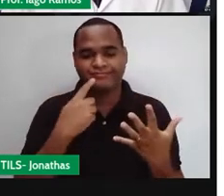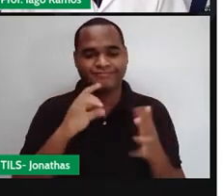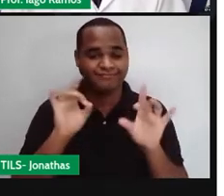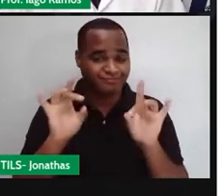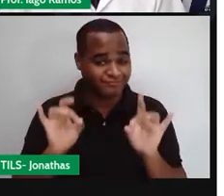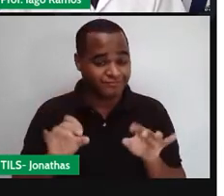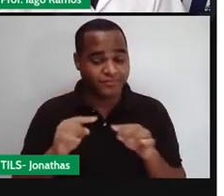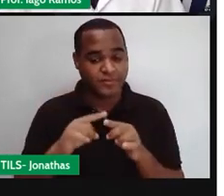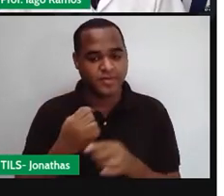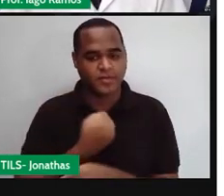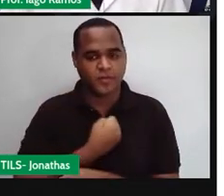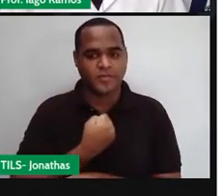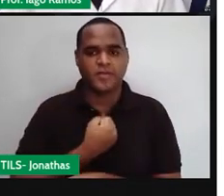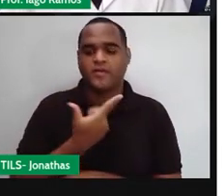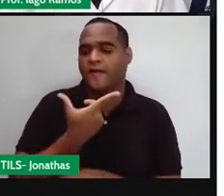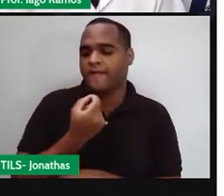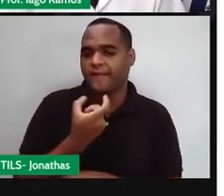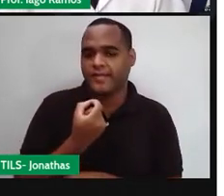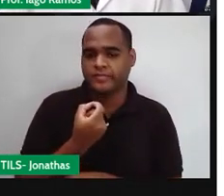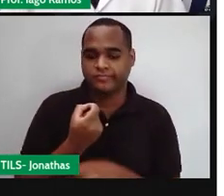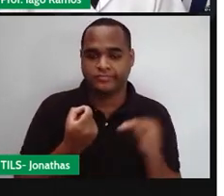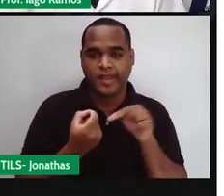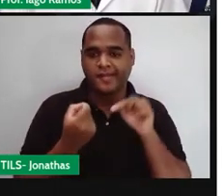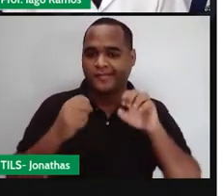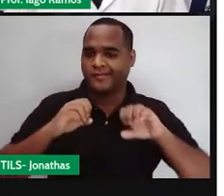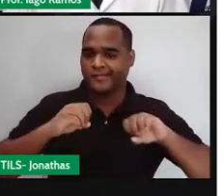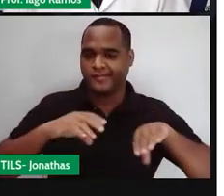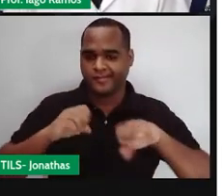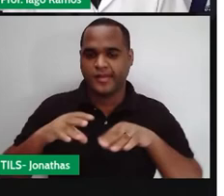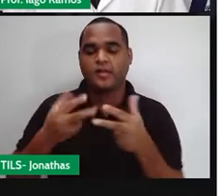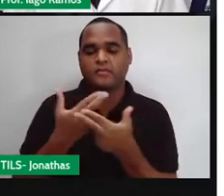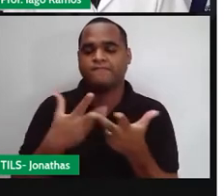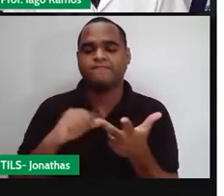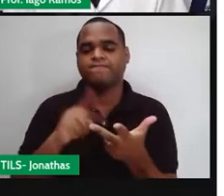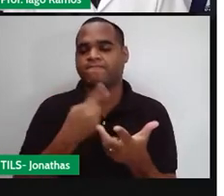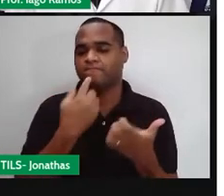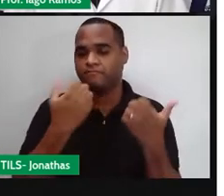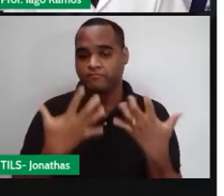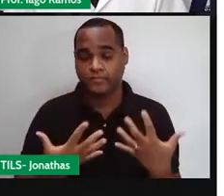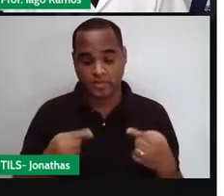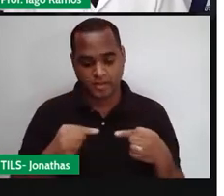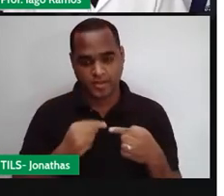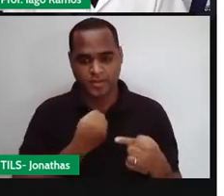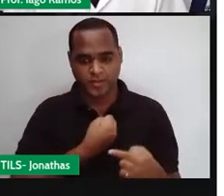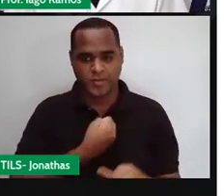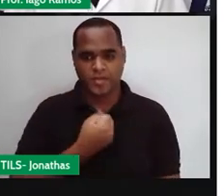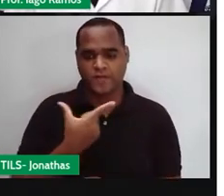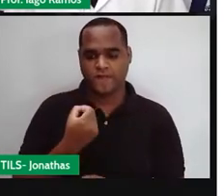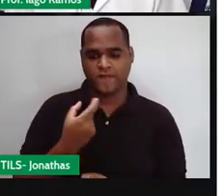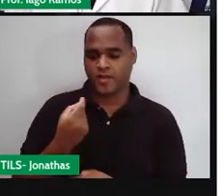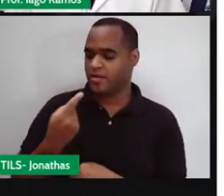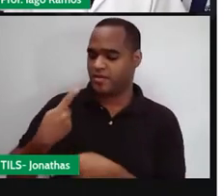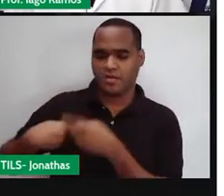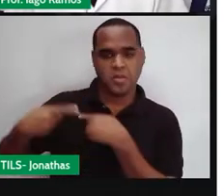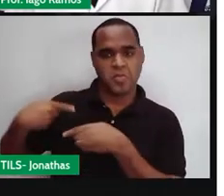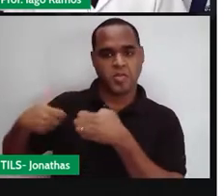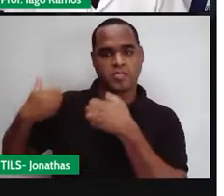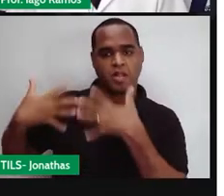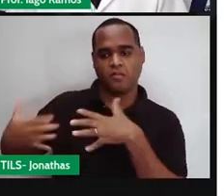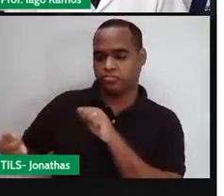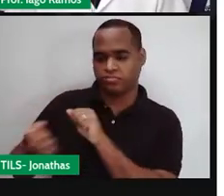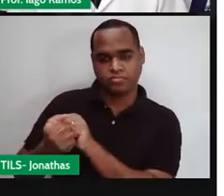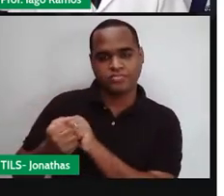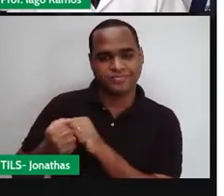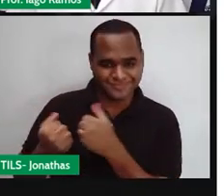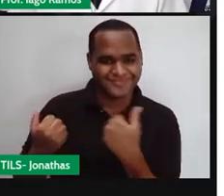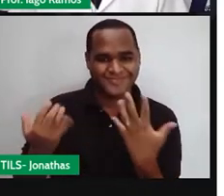E essa é a vigésima aula, olha só que bacana, estamos aí a 20 aulas juntos, hein? Que